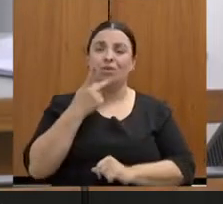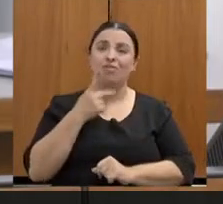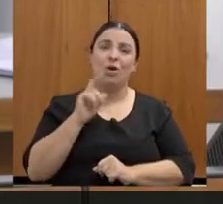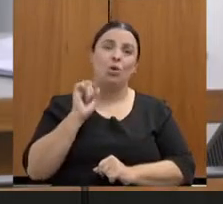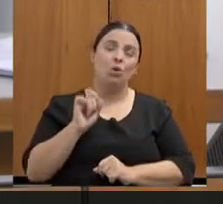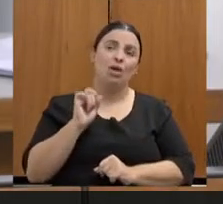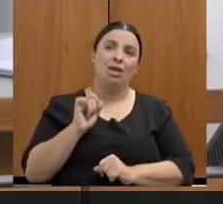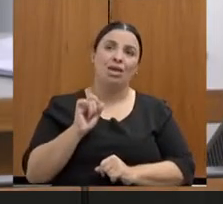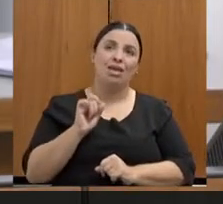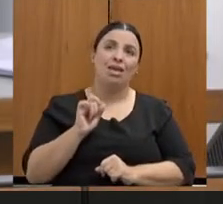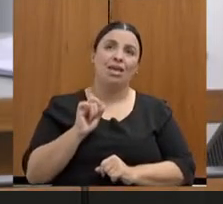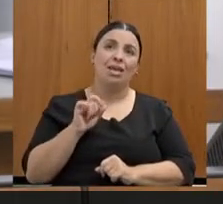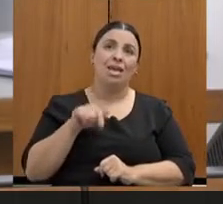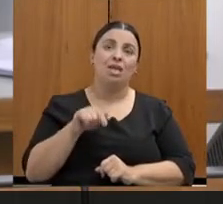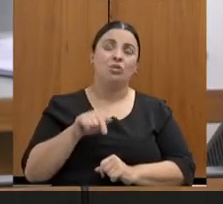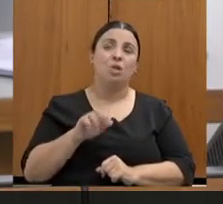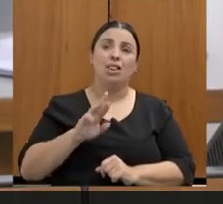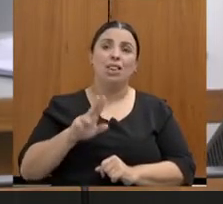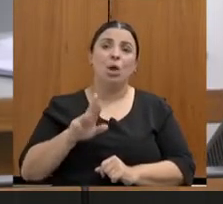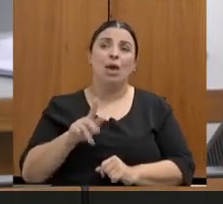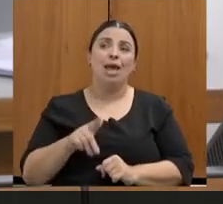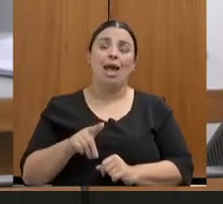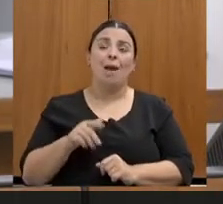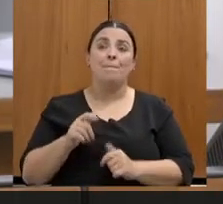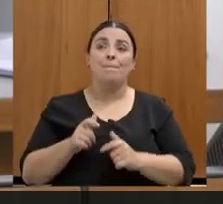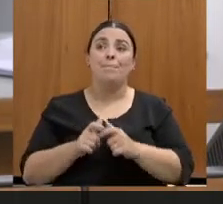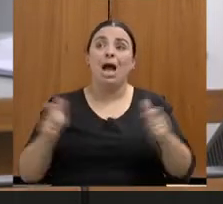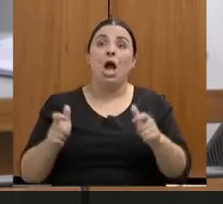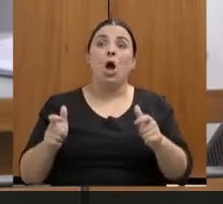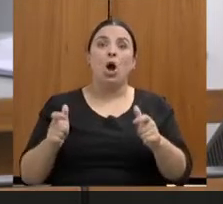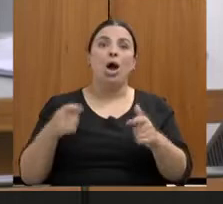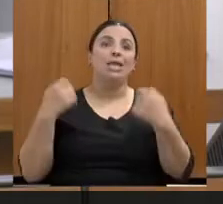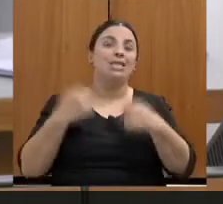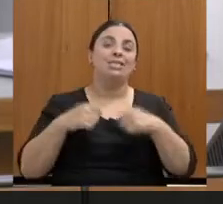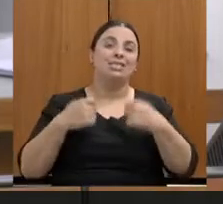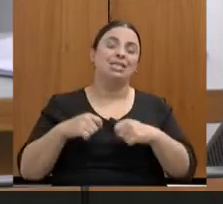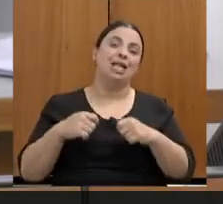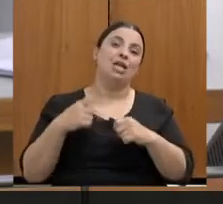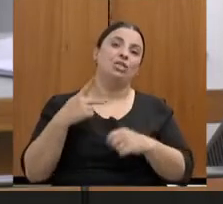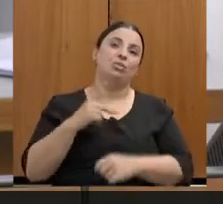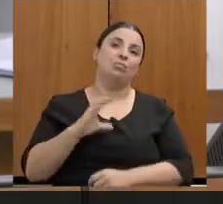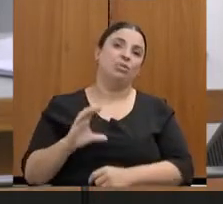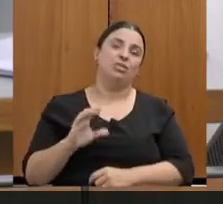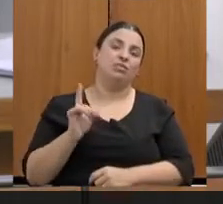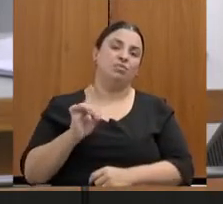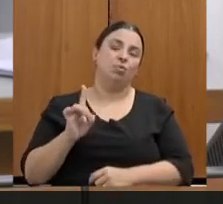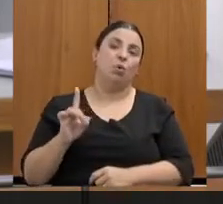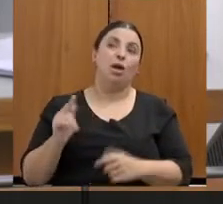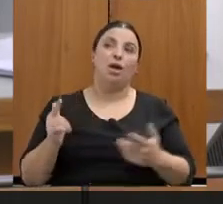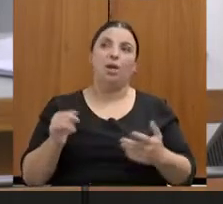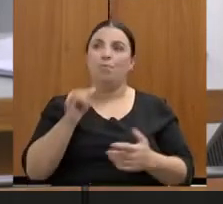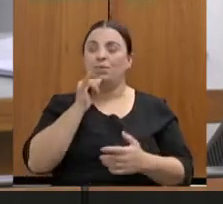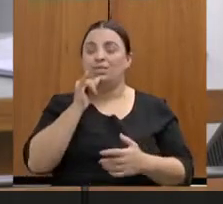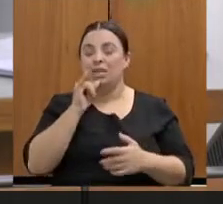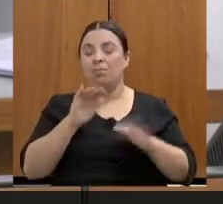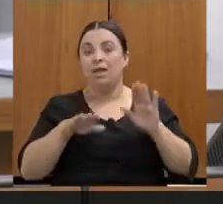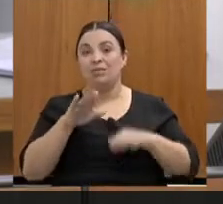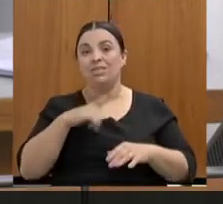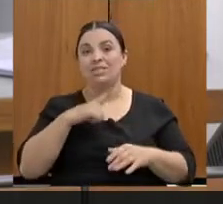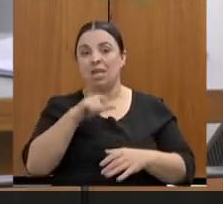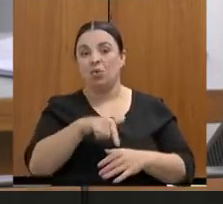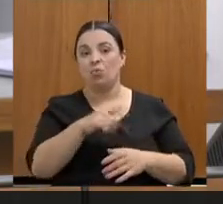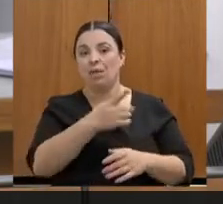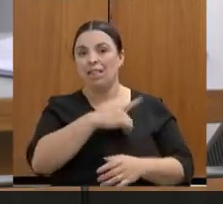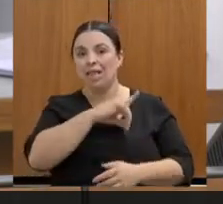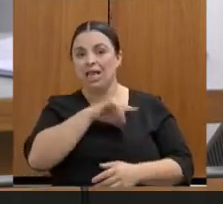uma das grandes necessidades da polícia, não. Às vezes, quando nós temos ali uma unidade que talvez não esteja com...